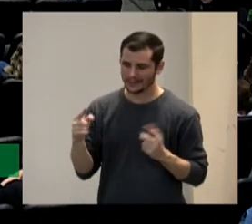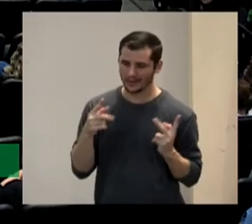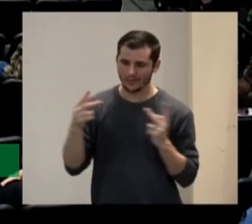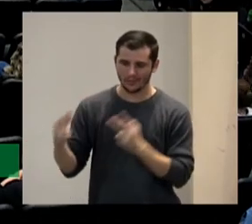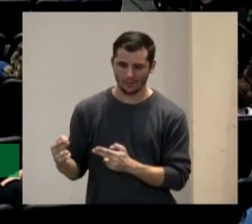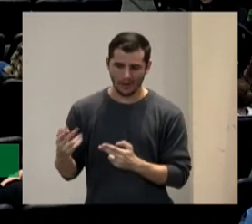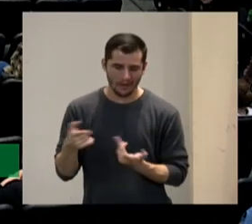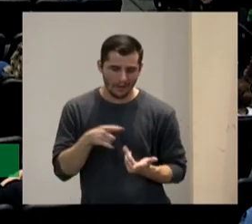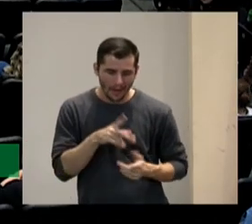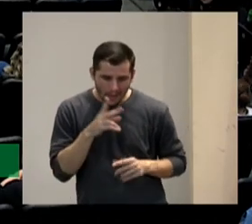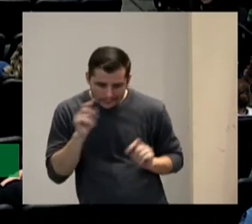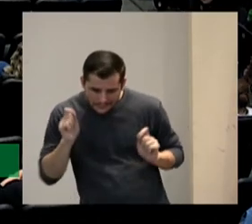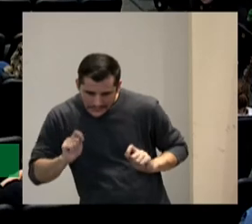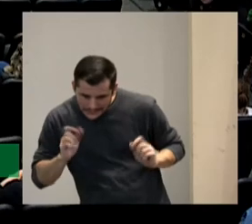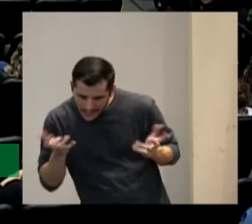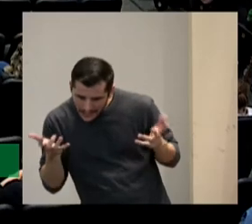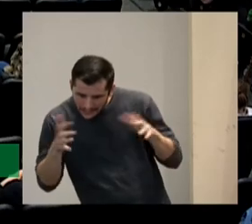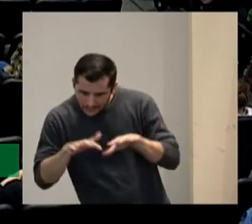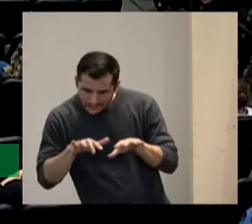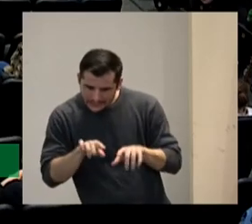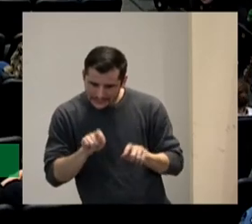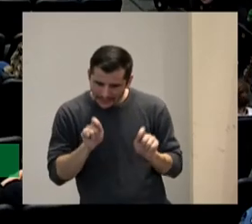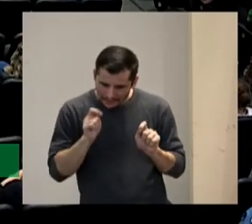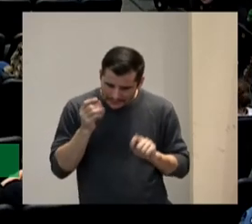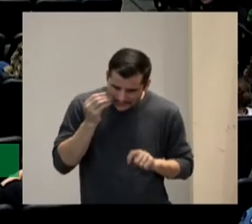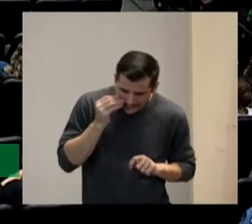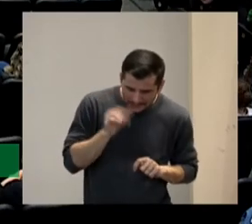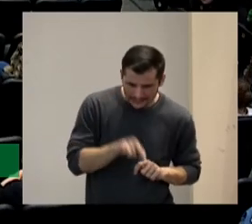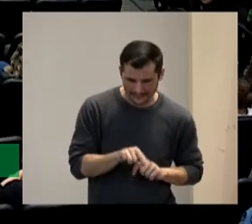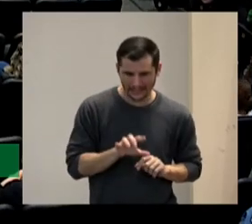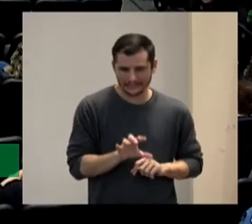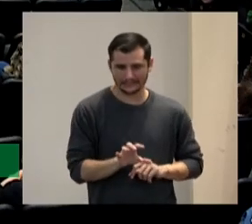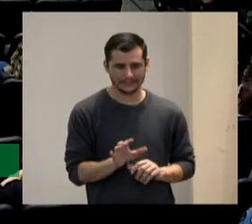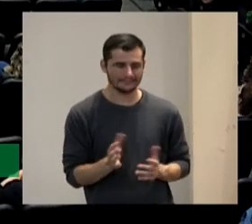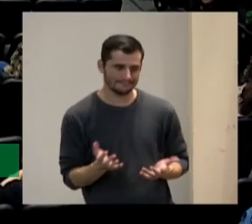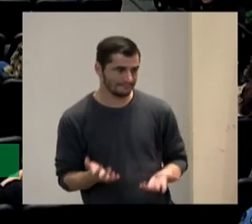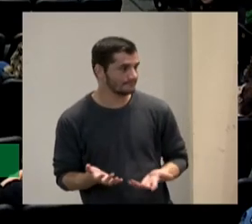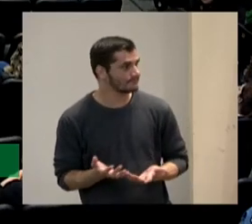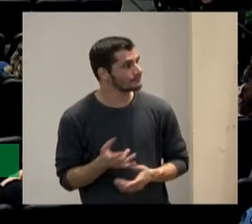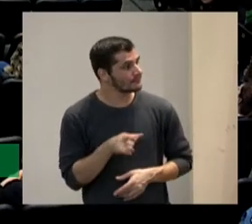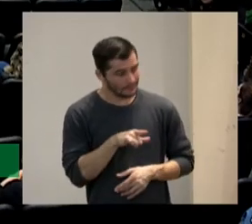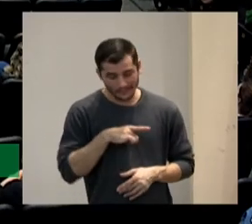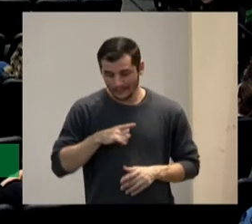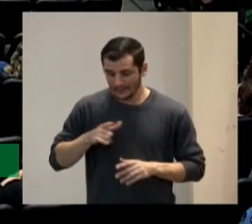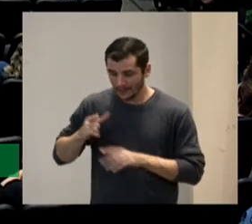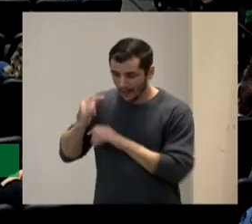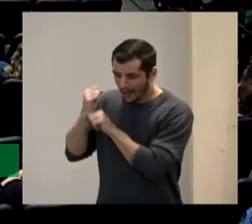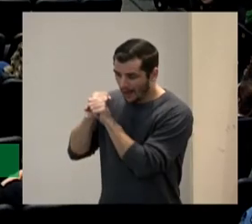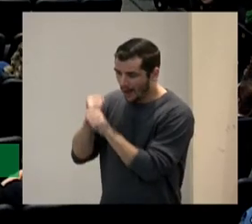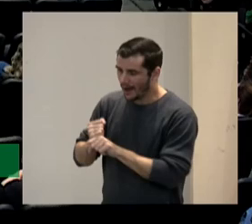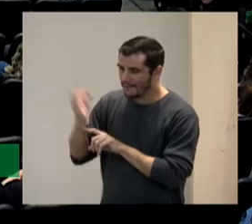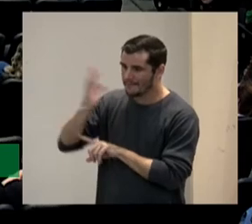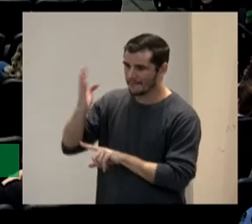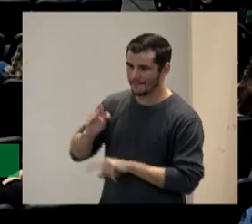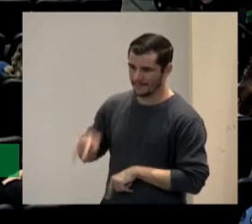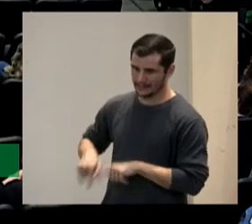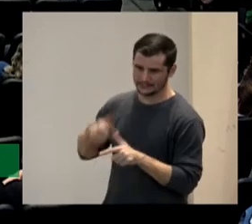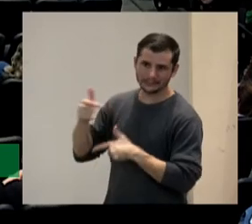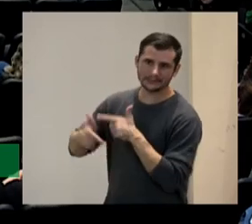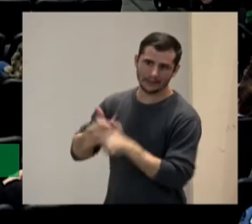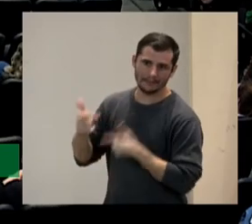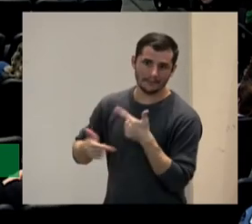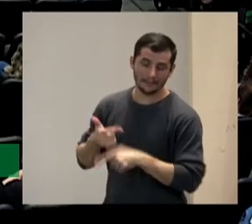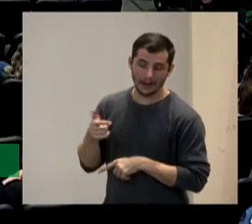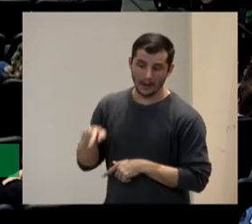eu venho trabalhando muitos anos no Brasil realmente a minha trajetória no Brasil veio acontecer